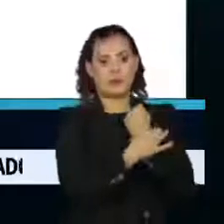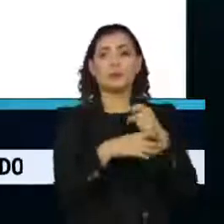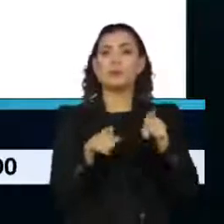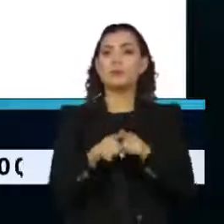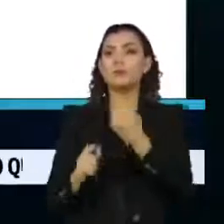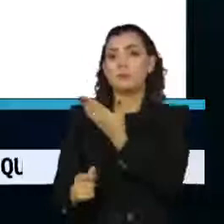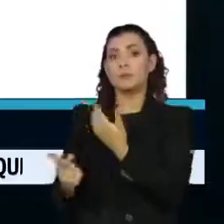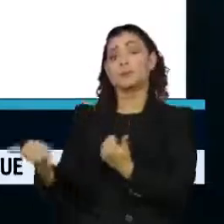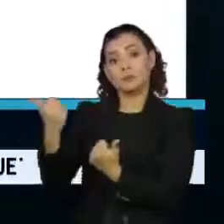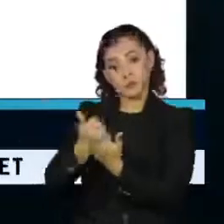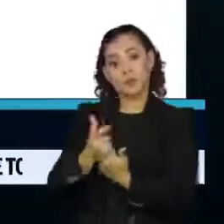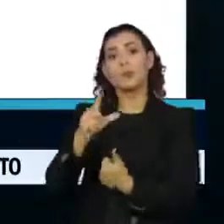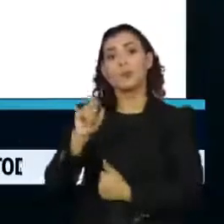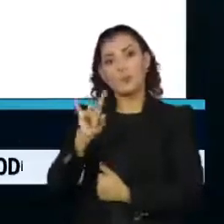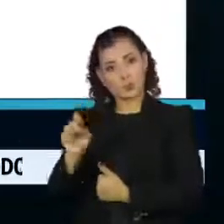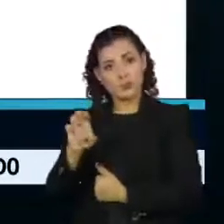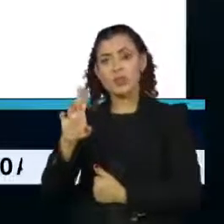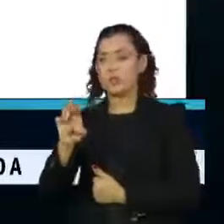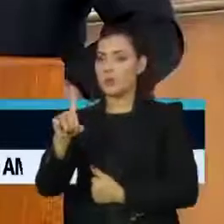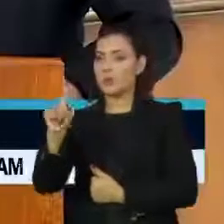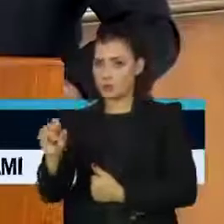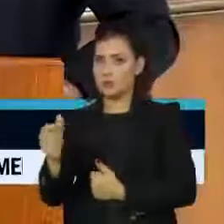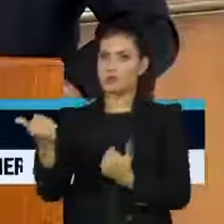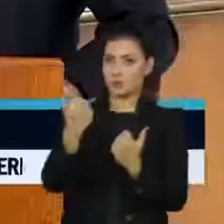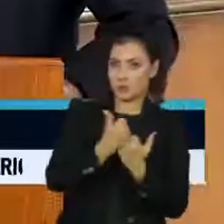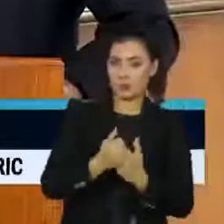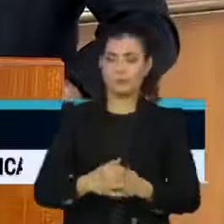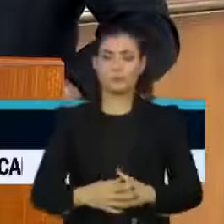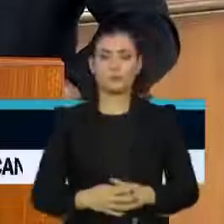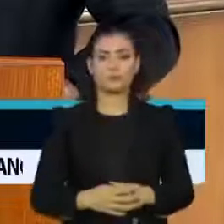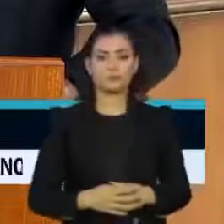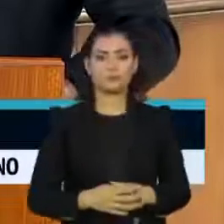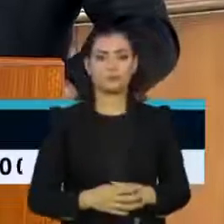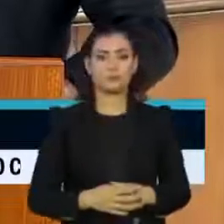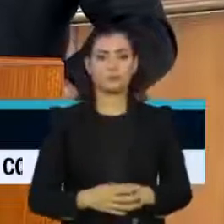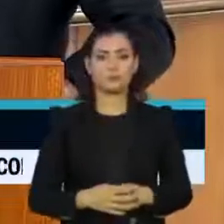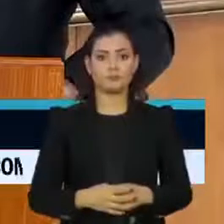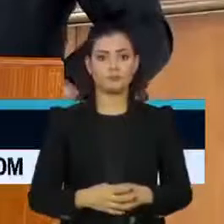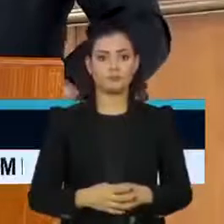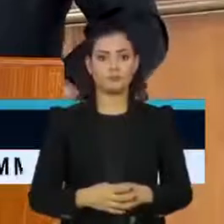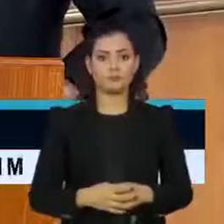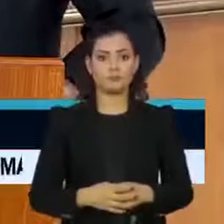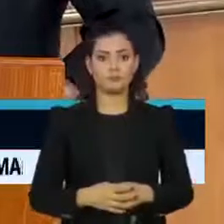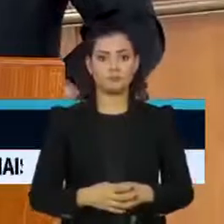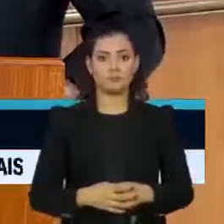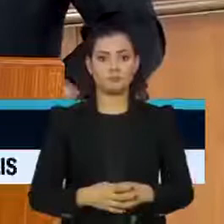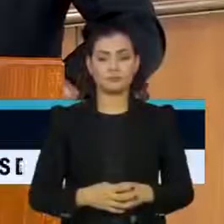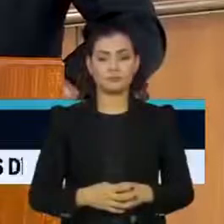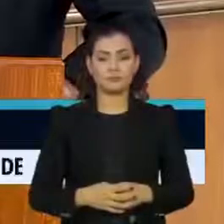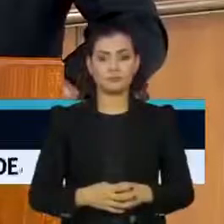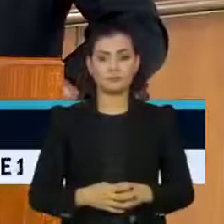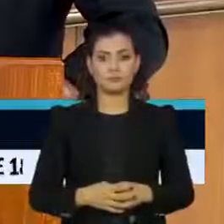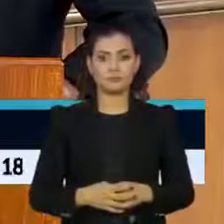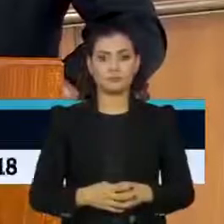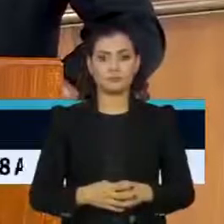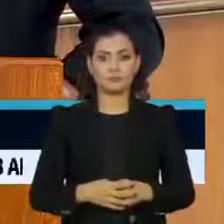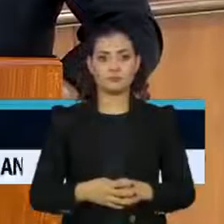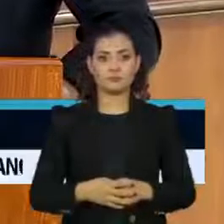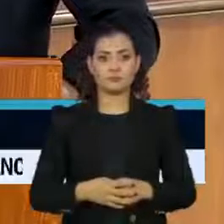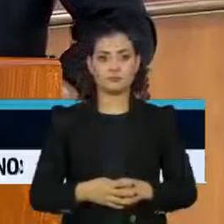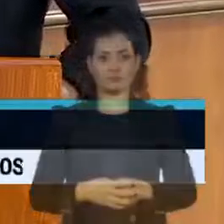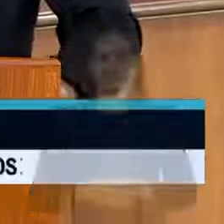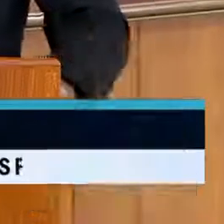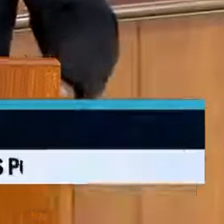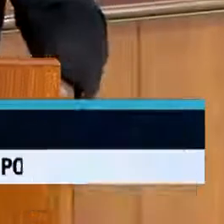dele, assumiu também general Luiz Eduardo Ramos. Estamos aperfeiçoando, buscando maneiras de enfrentar